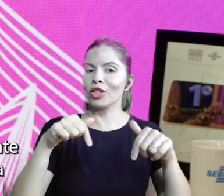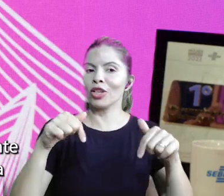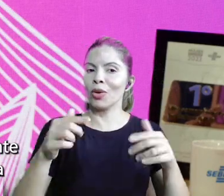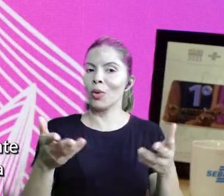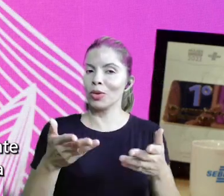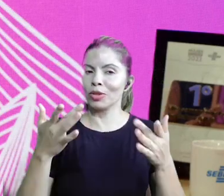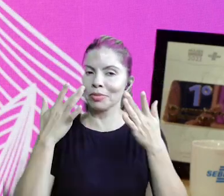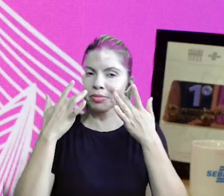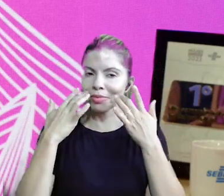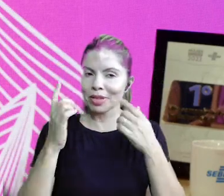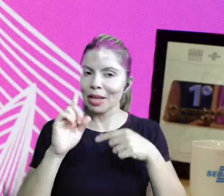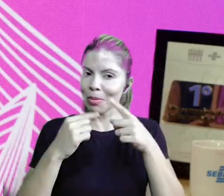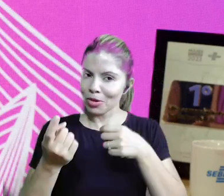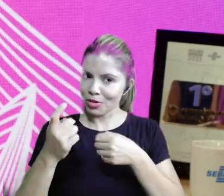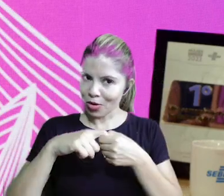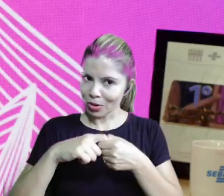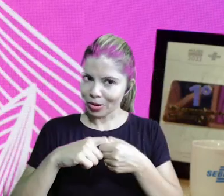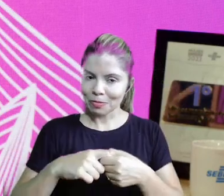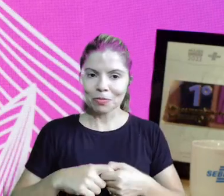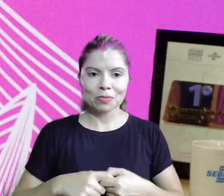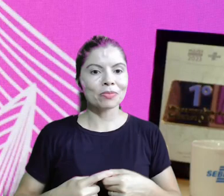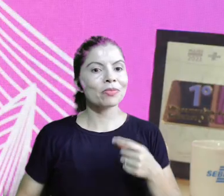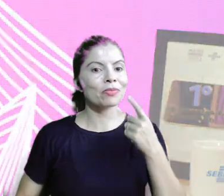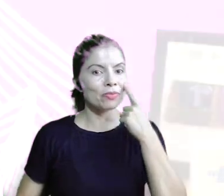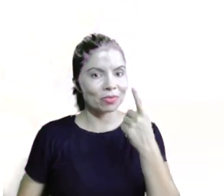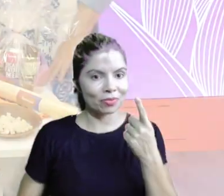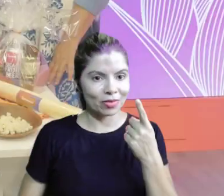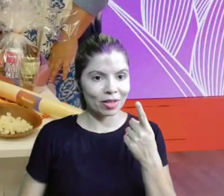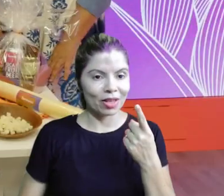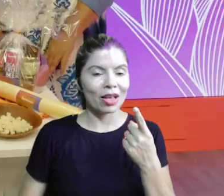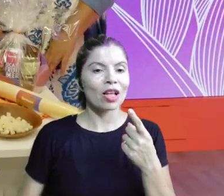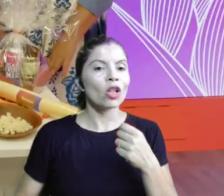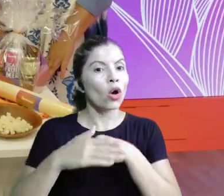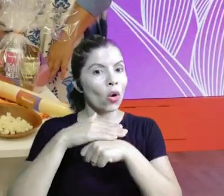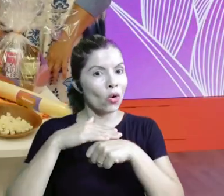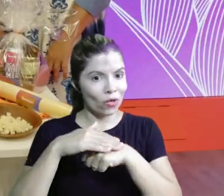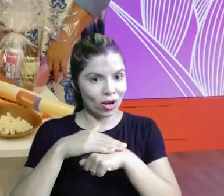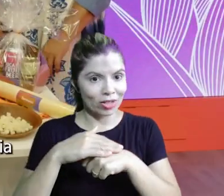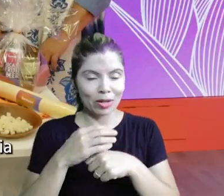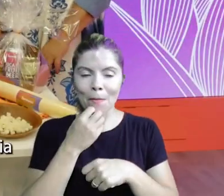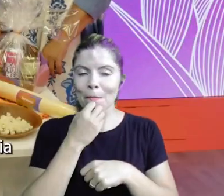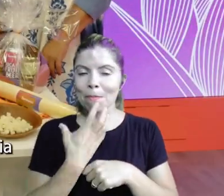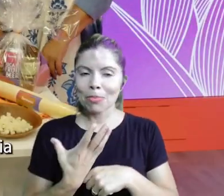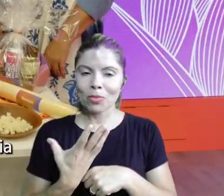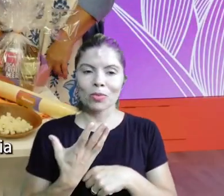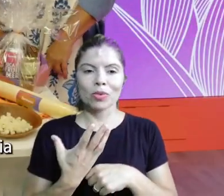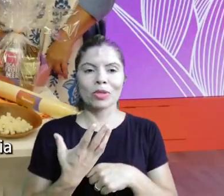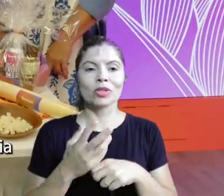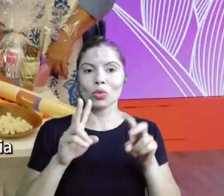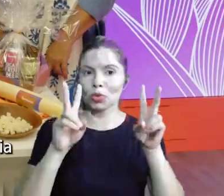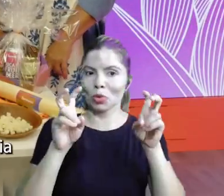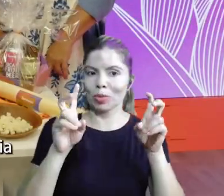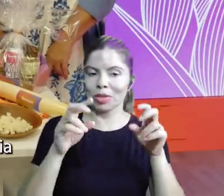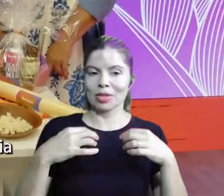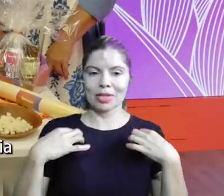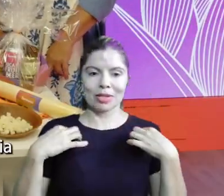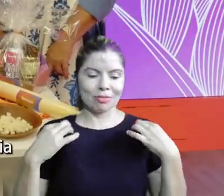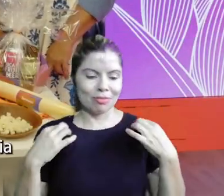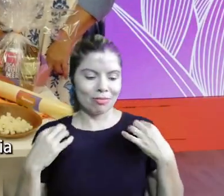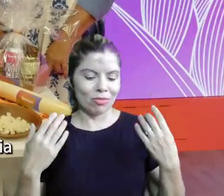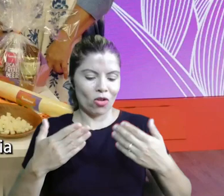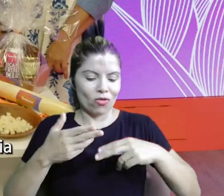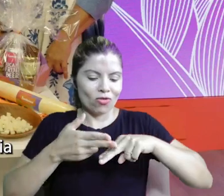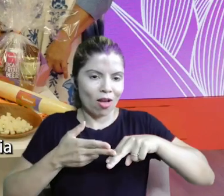história é verdade né Lili? Vamos Então a gente volta daqui a pouco E depois dessa conversa extraordinária sobre